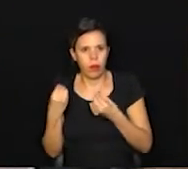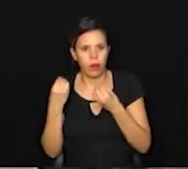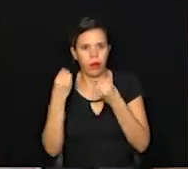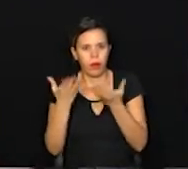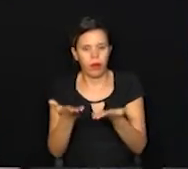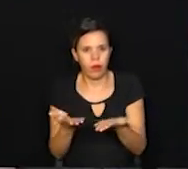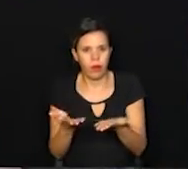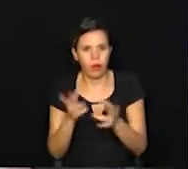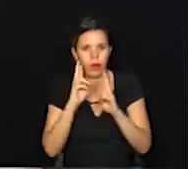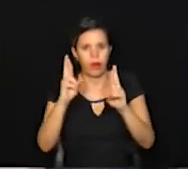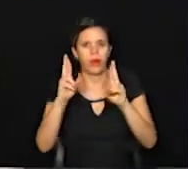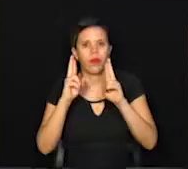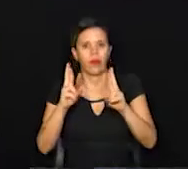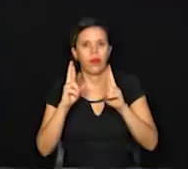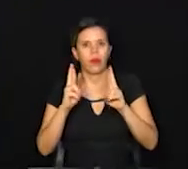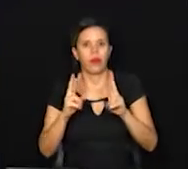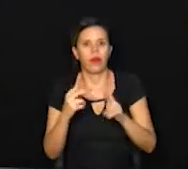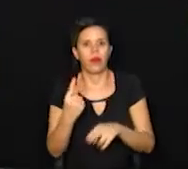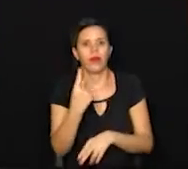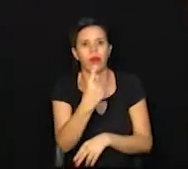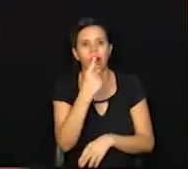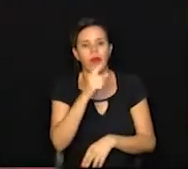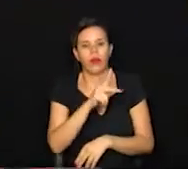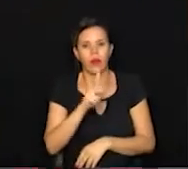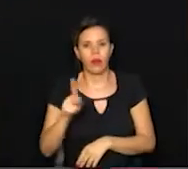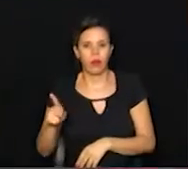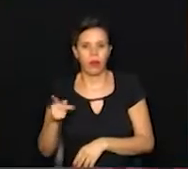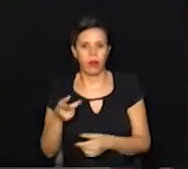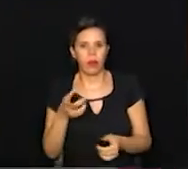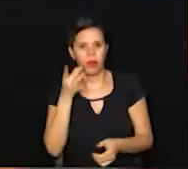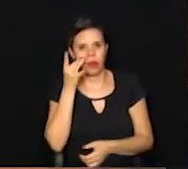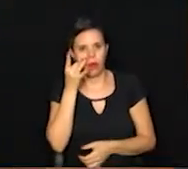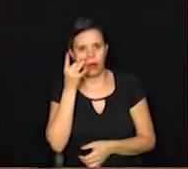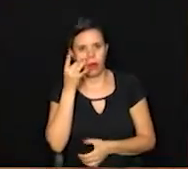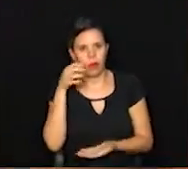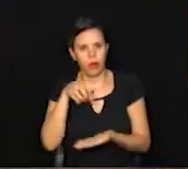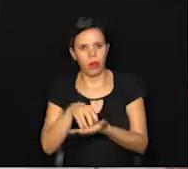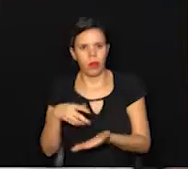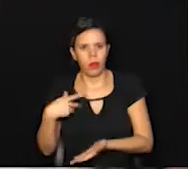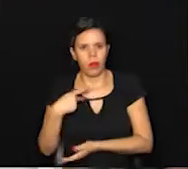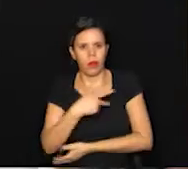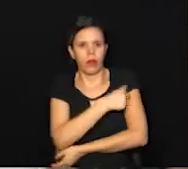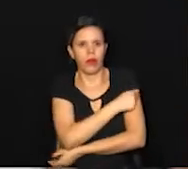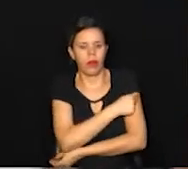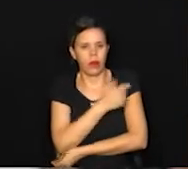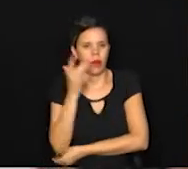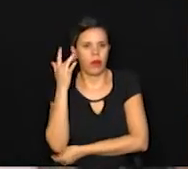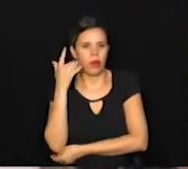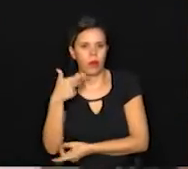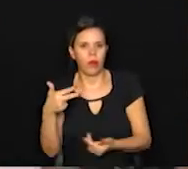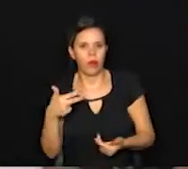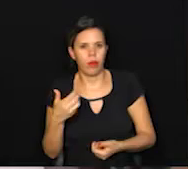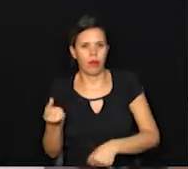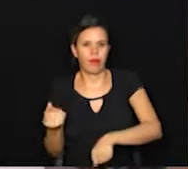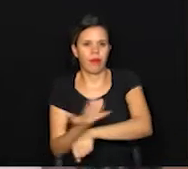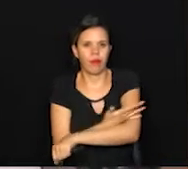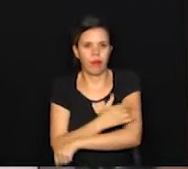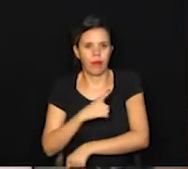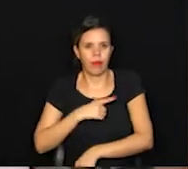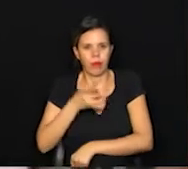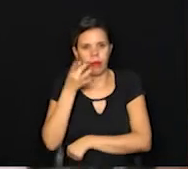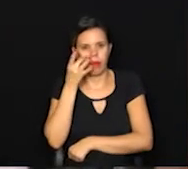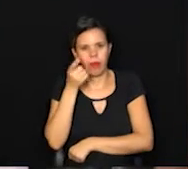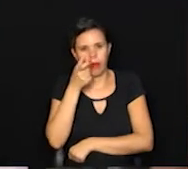uma palavra de esperança para cada profissional que compareceu ao posto de vacinação. Acho que uma das coisas mais emocionantes que eu tenho